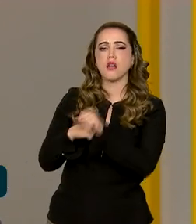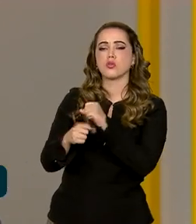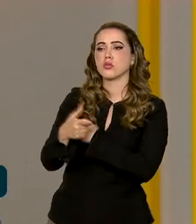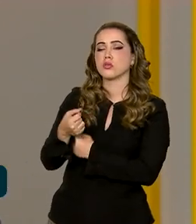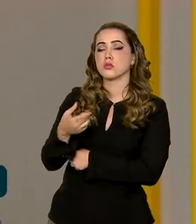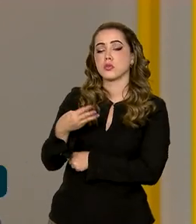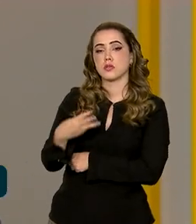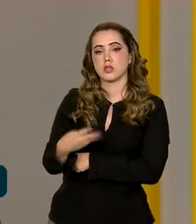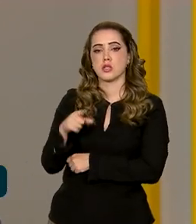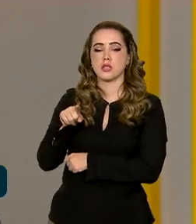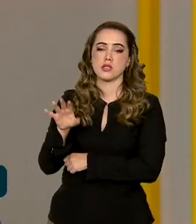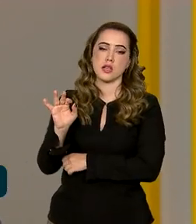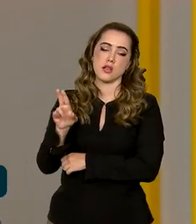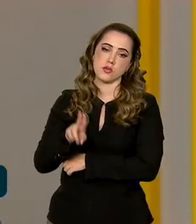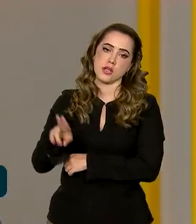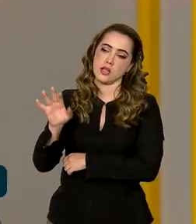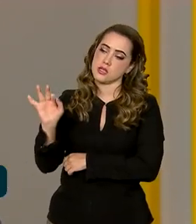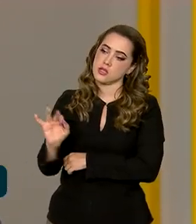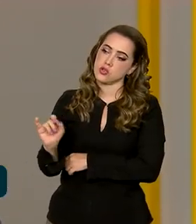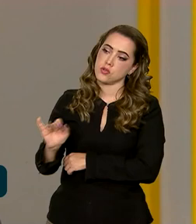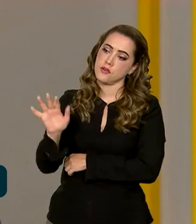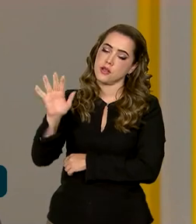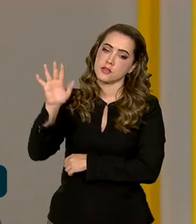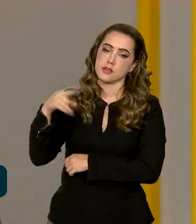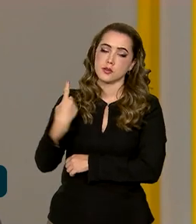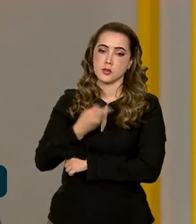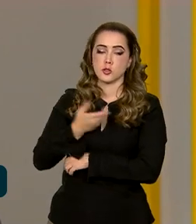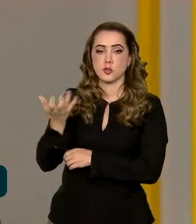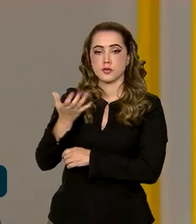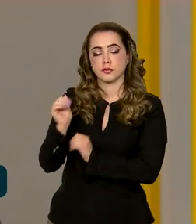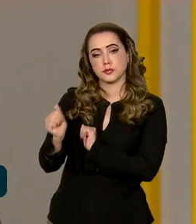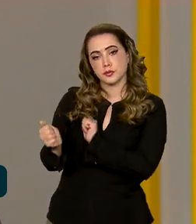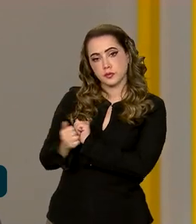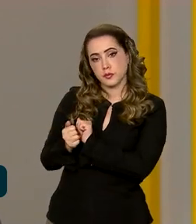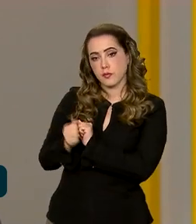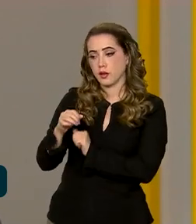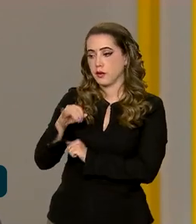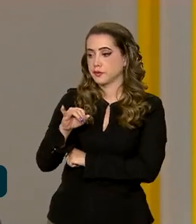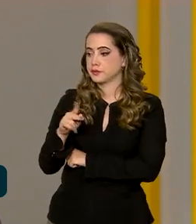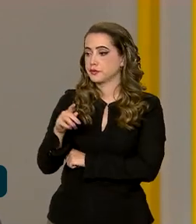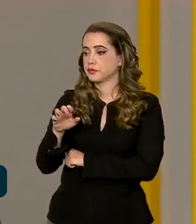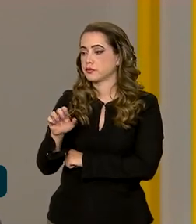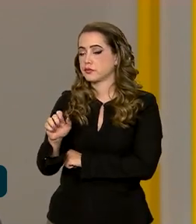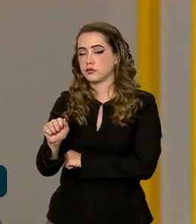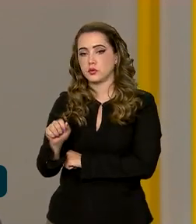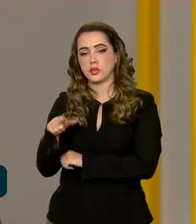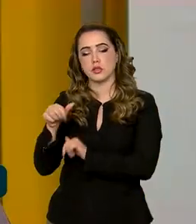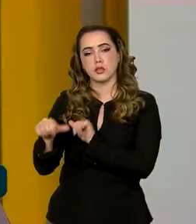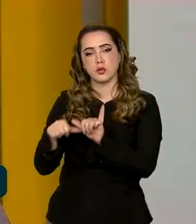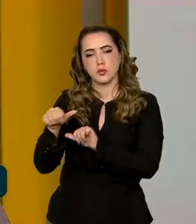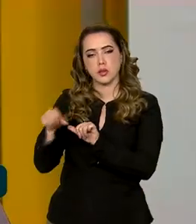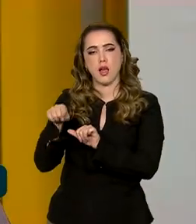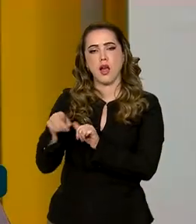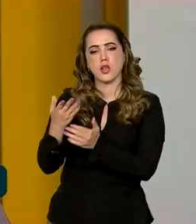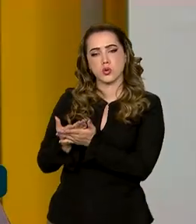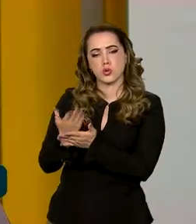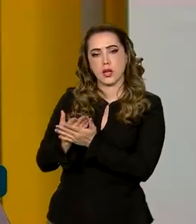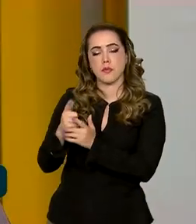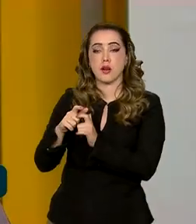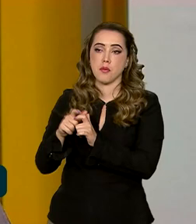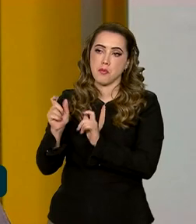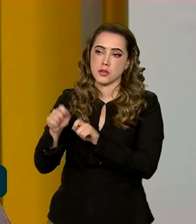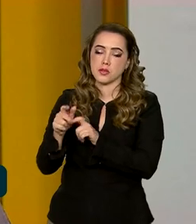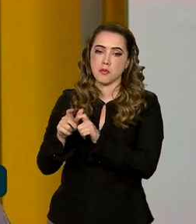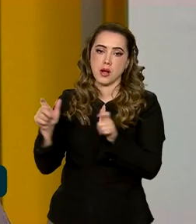atualizado por índices de inflação, e a gente está fazendo junto com o IPEA aí um trabalho para tentar atualizar isso, talvez seja até maior